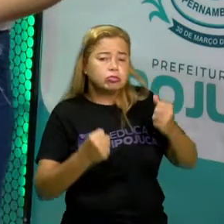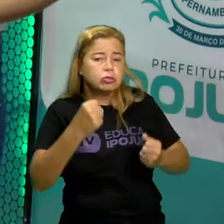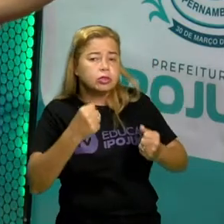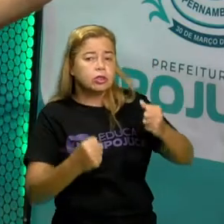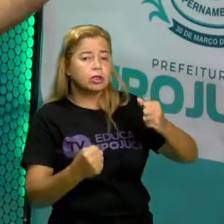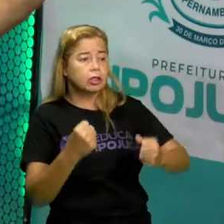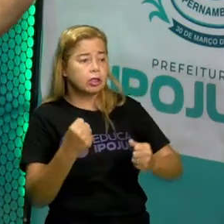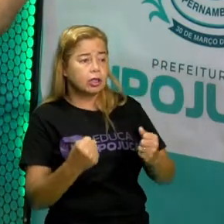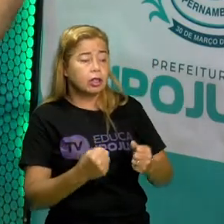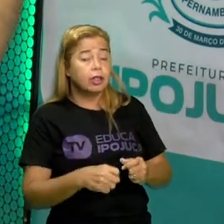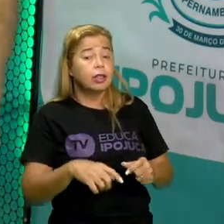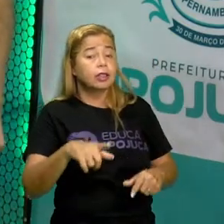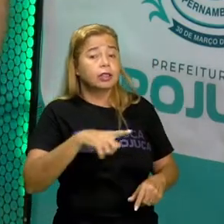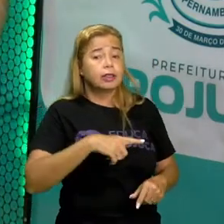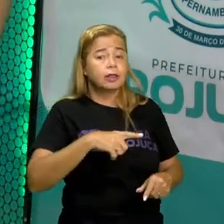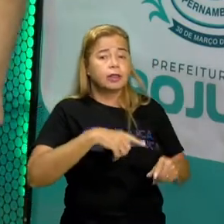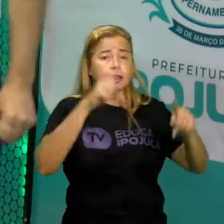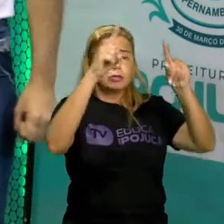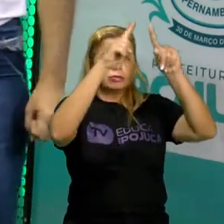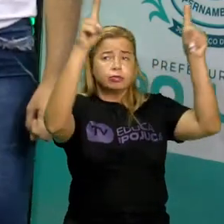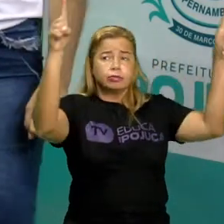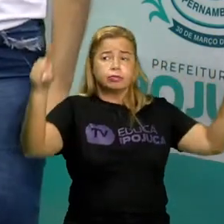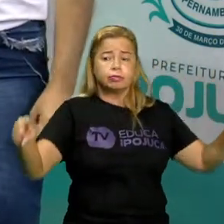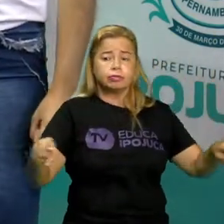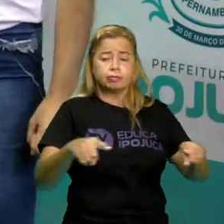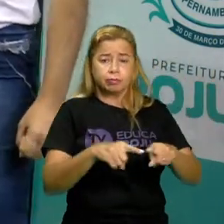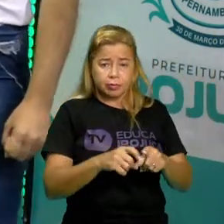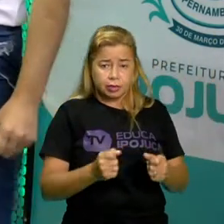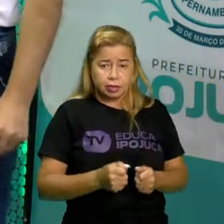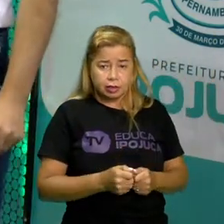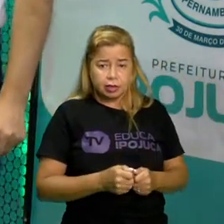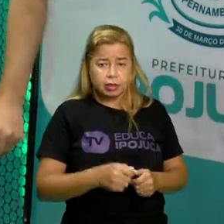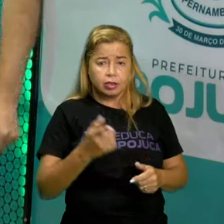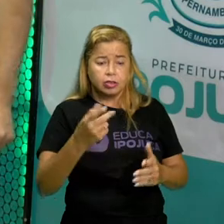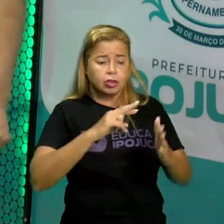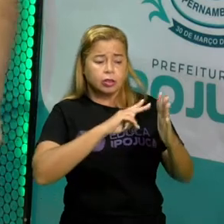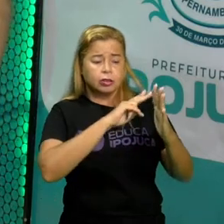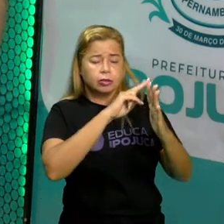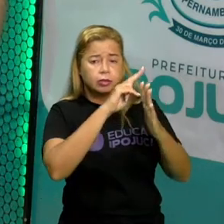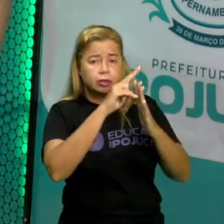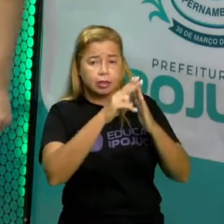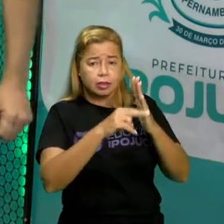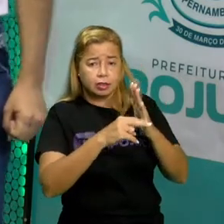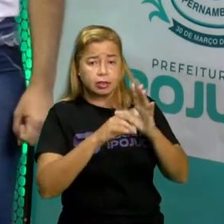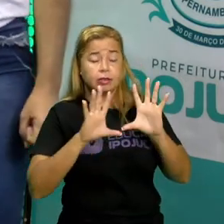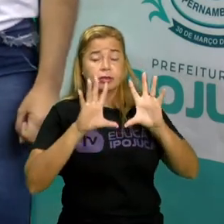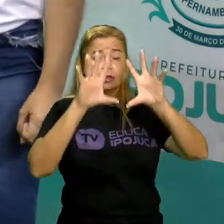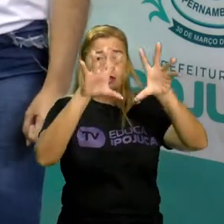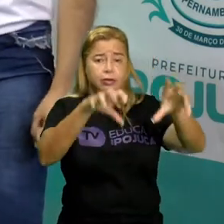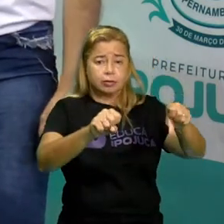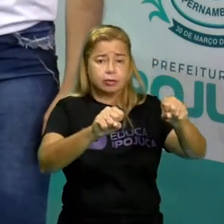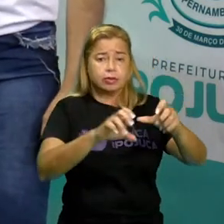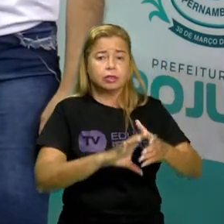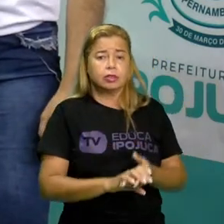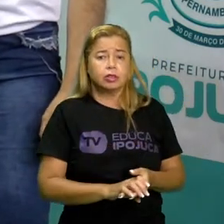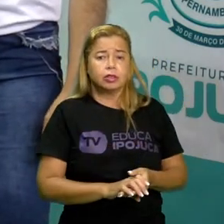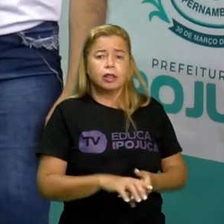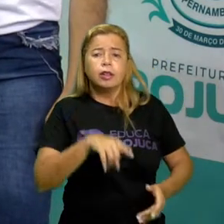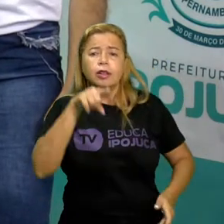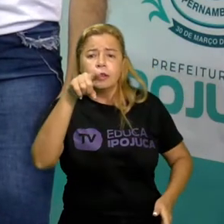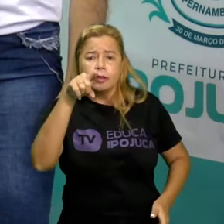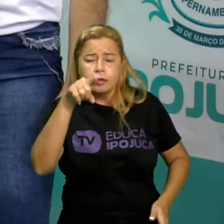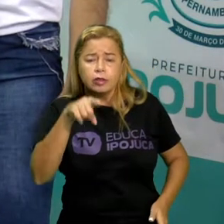que existe algumas placas de sinalização com desenhos de alguns animais quem já